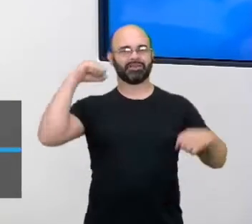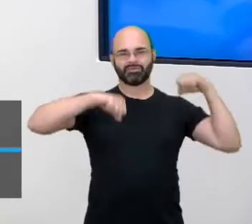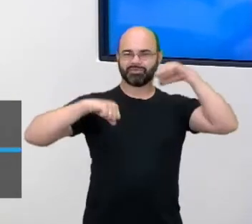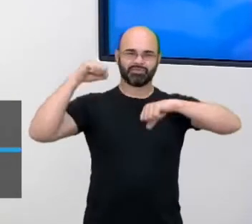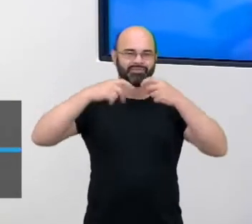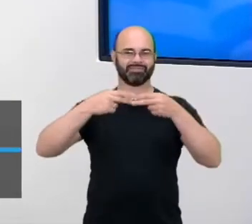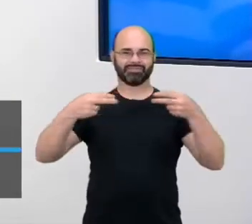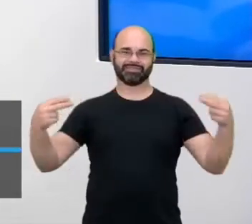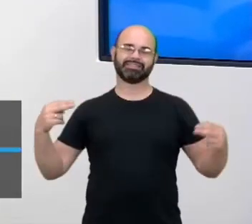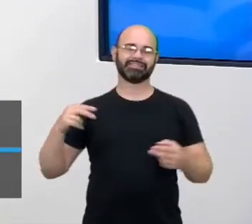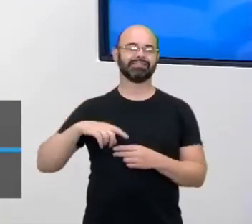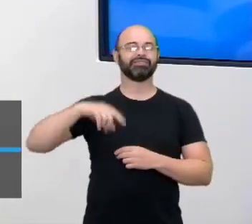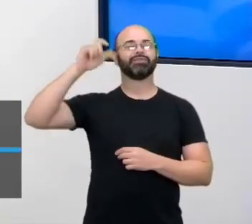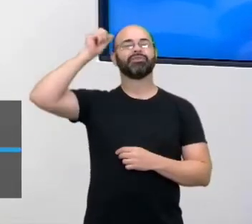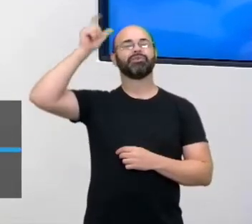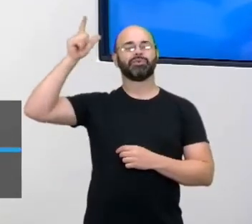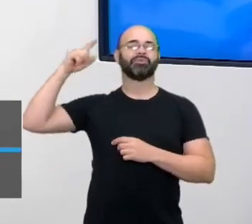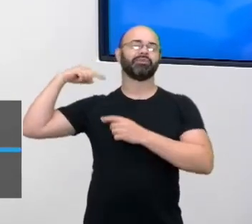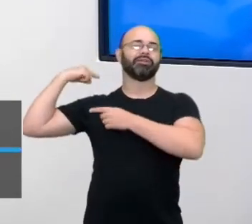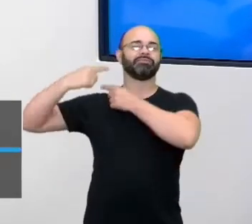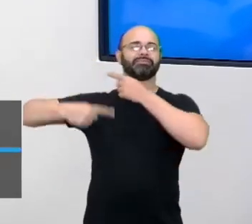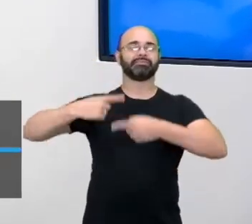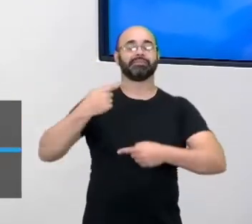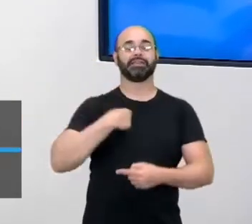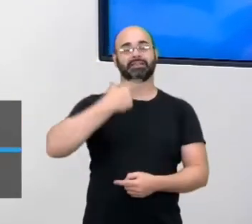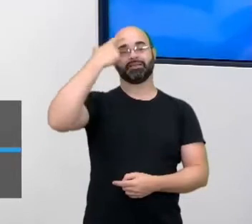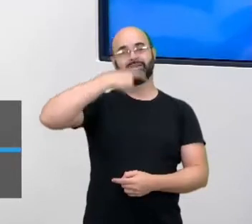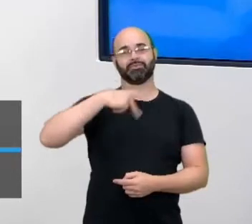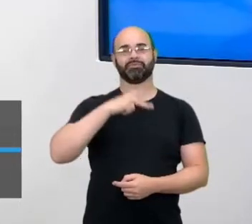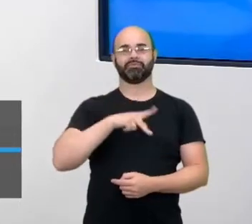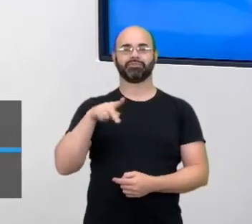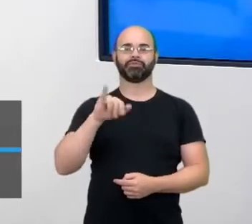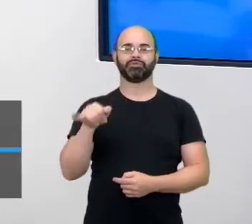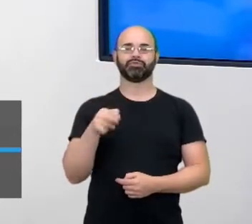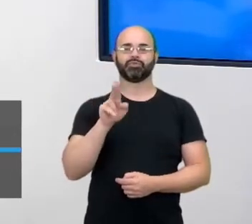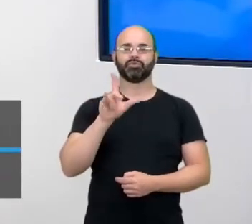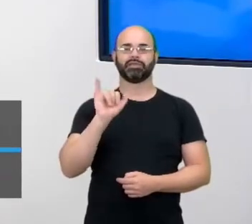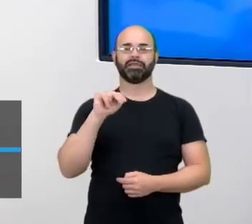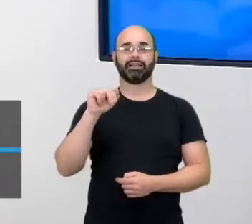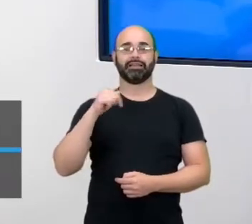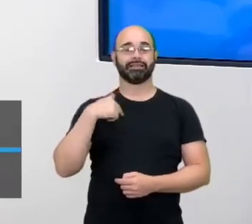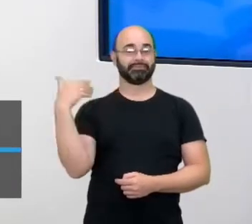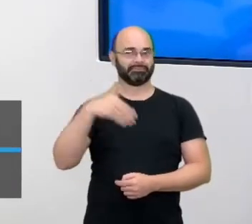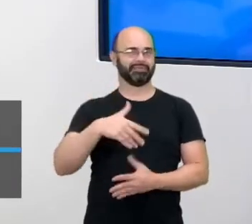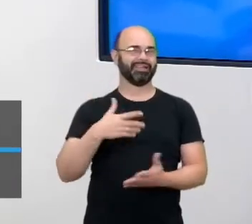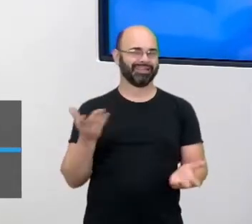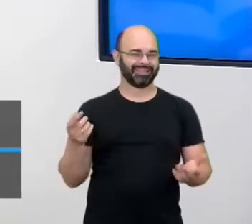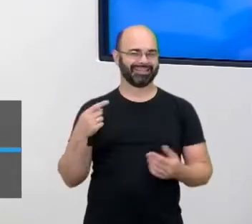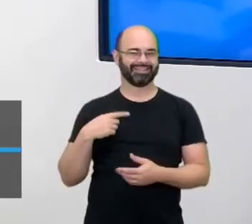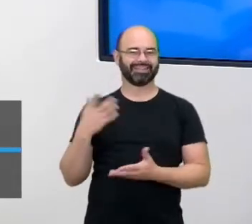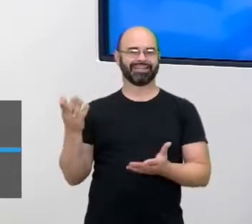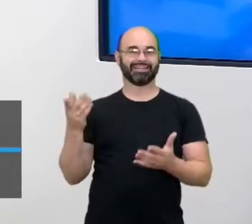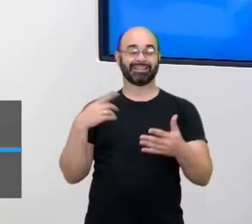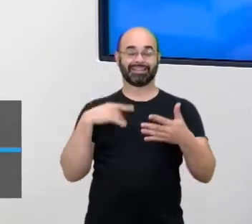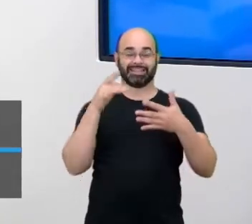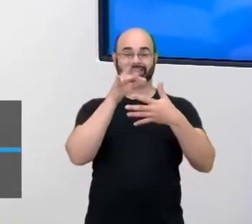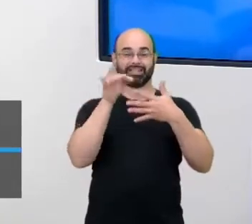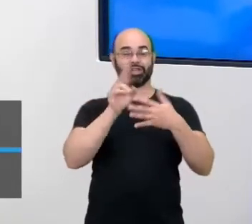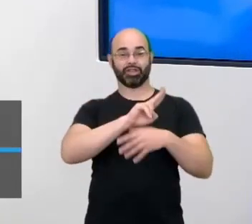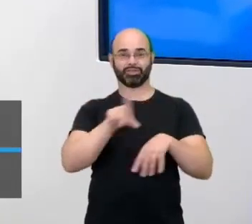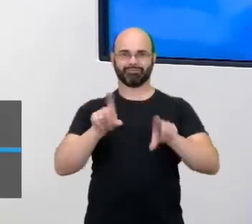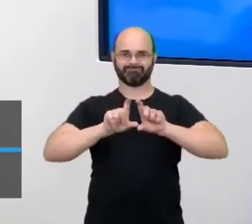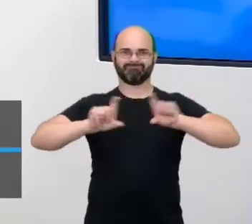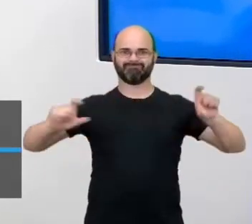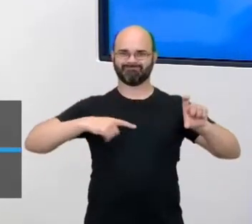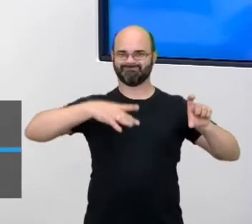heranças culturais. Eu, professora Juliana, estou aqui e, enfim, decorei o nome do meu componente inteirinho, junto